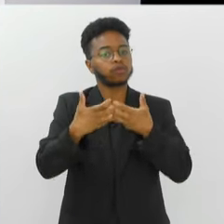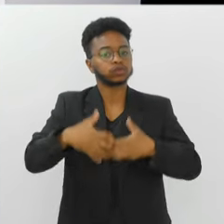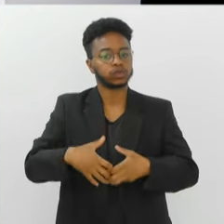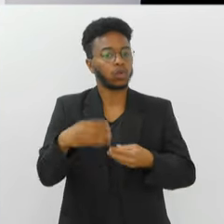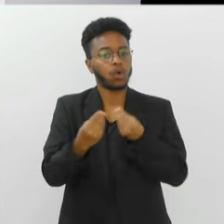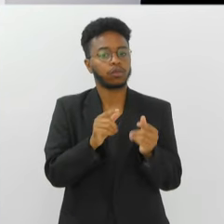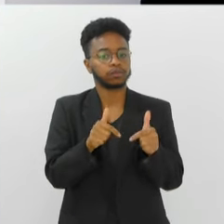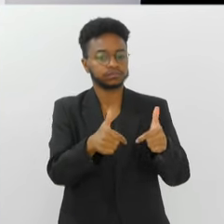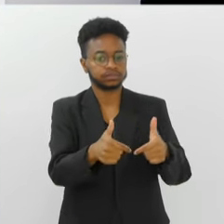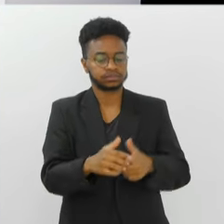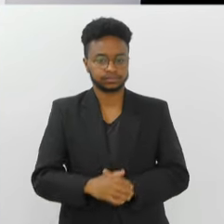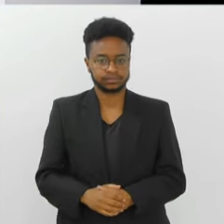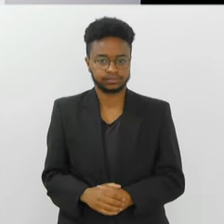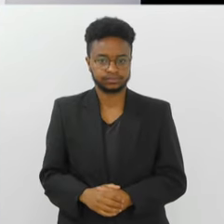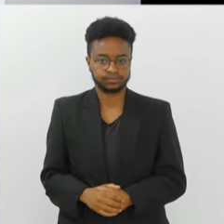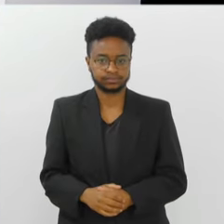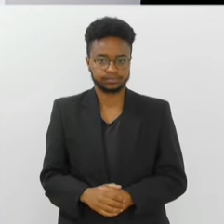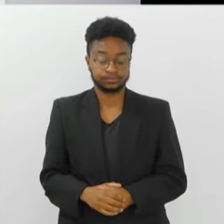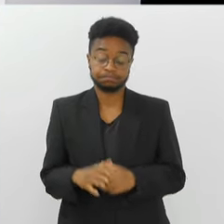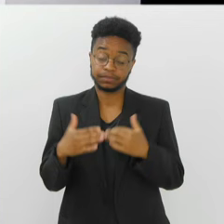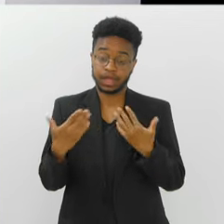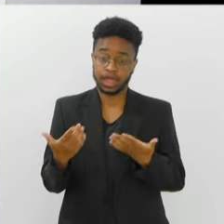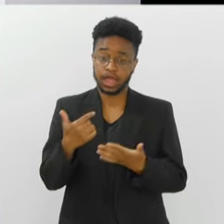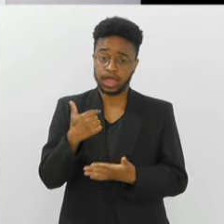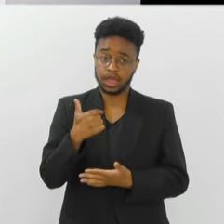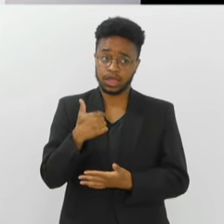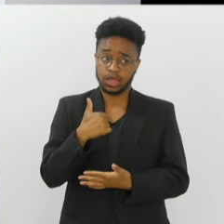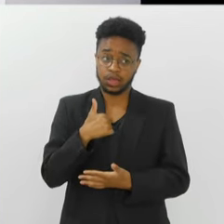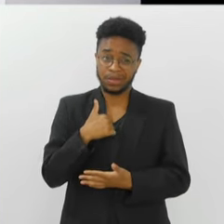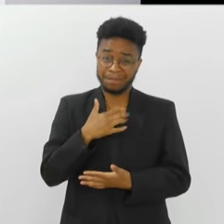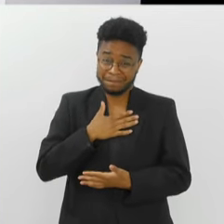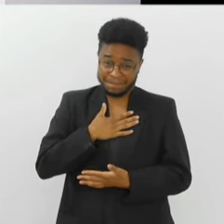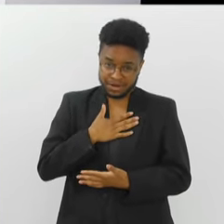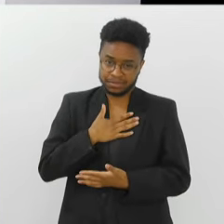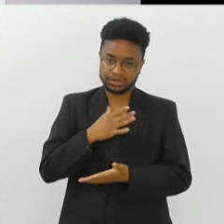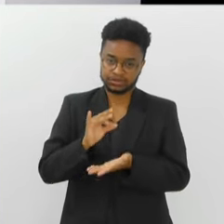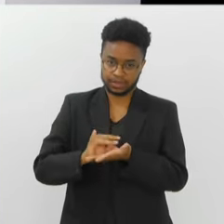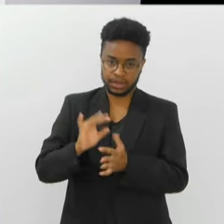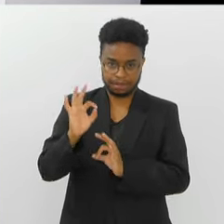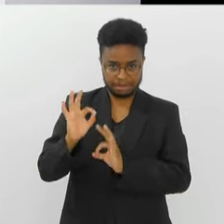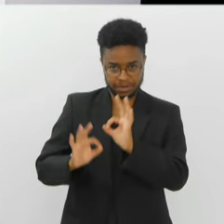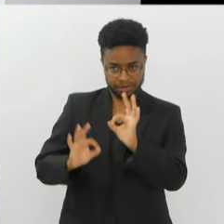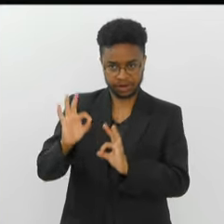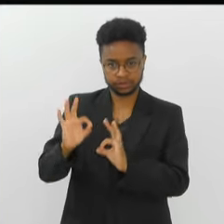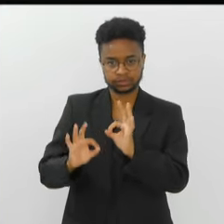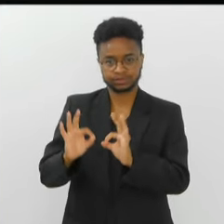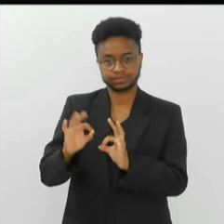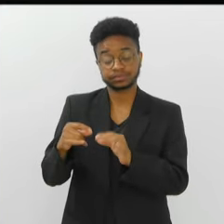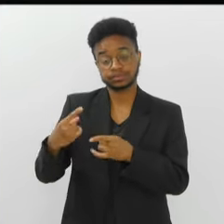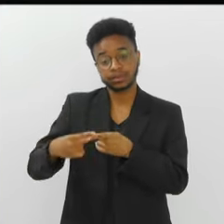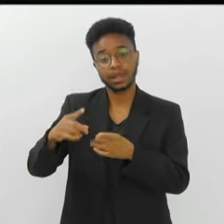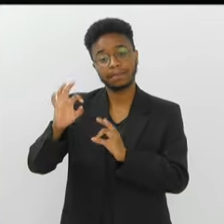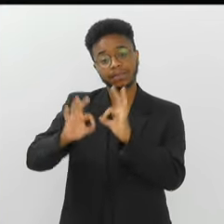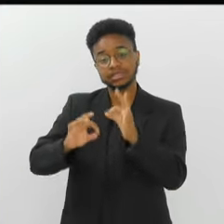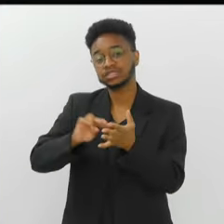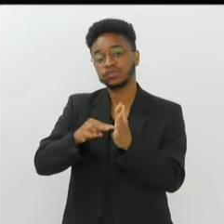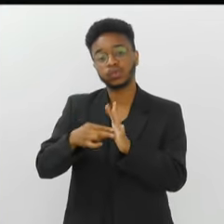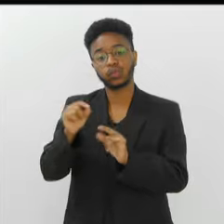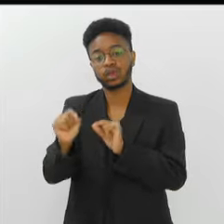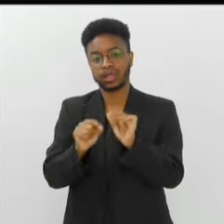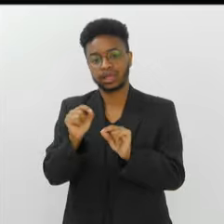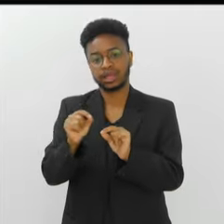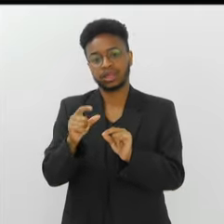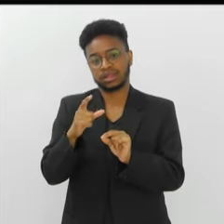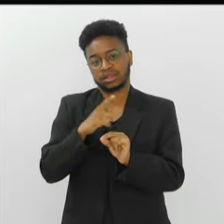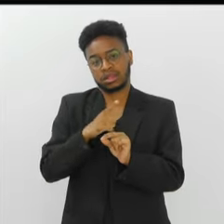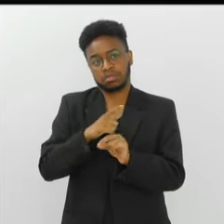e como é eu vou agir? Eu, para além da preparação, porque a preparação significa que em